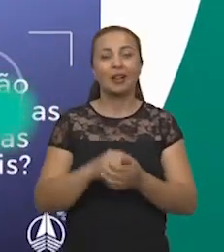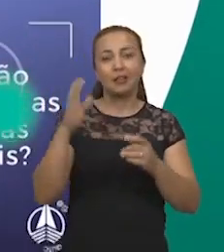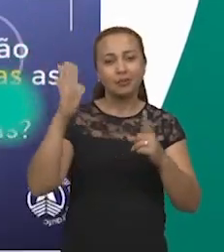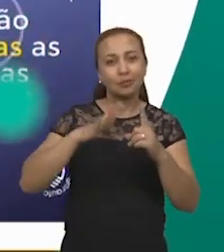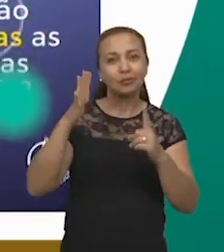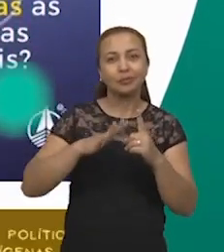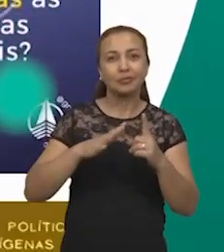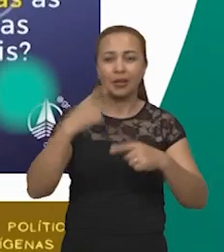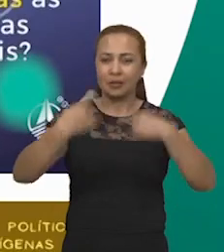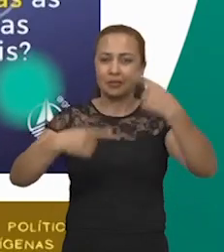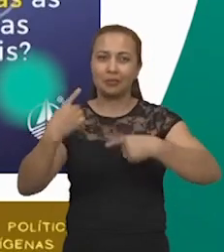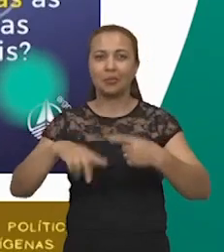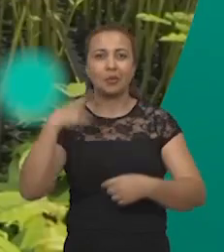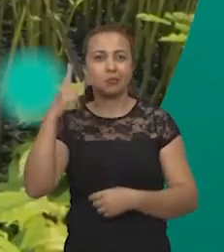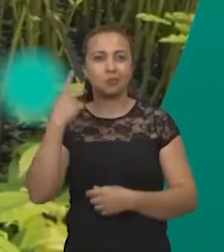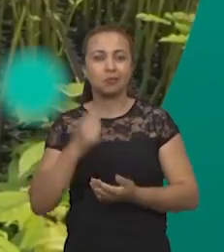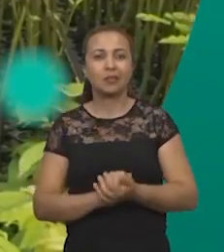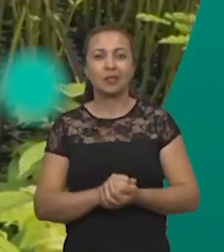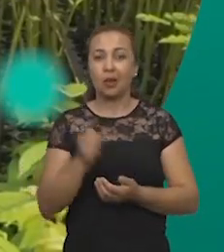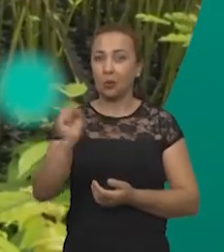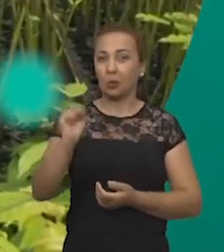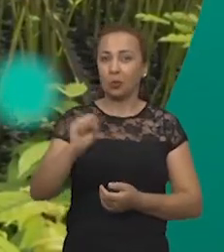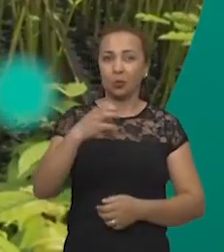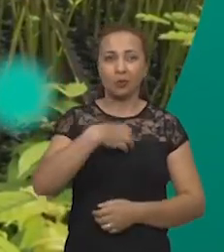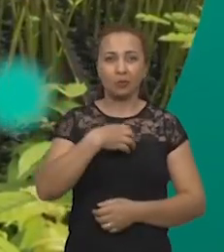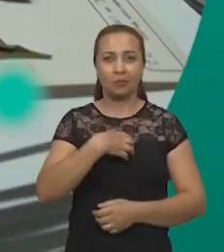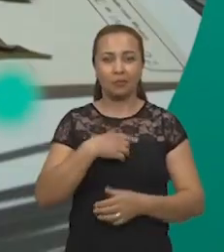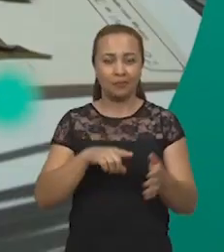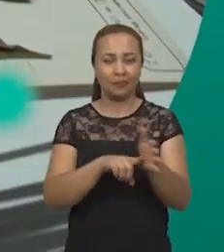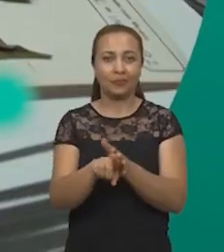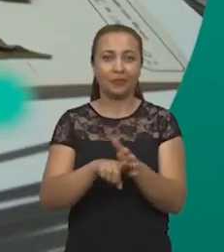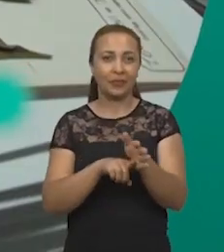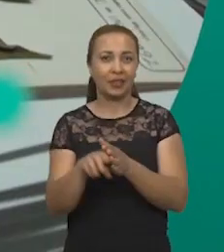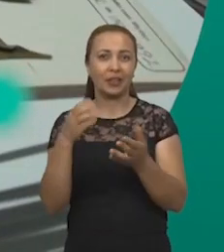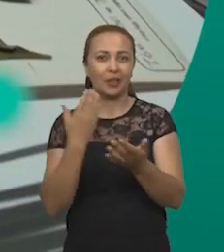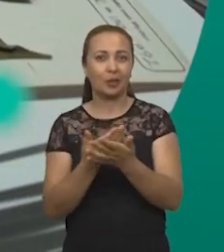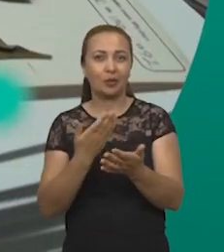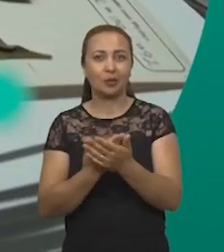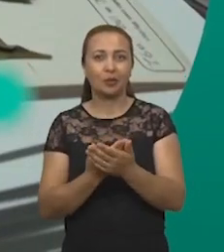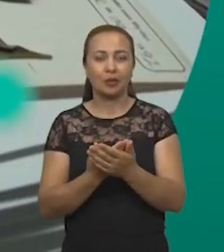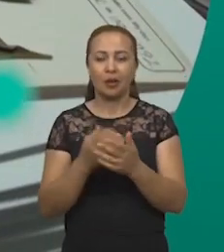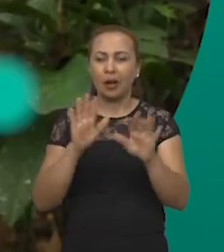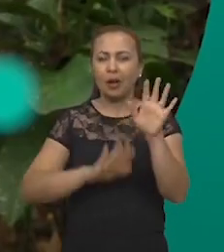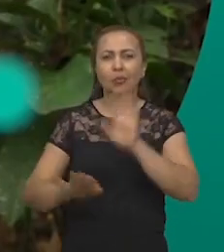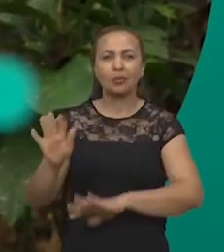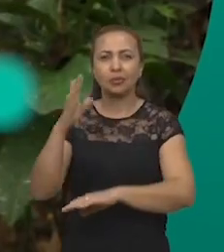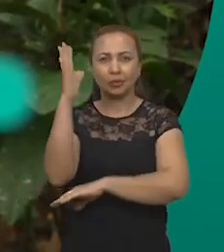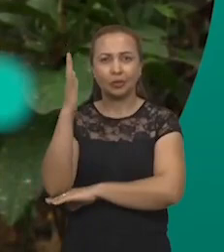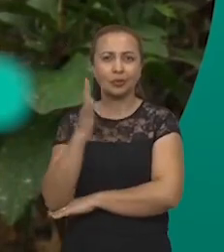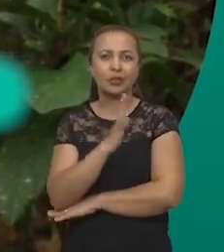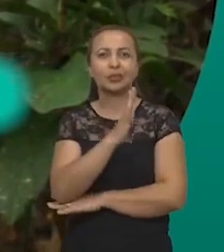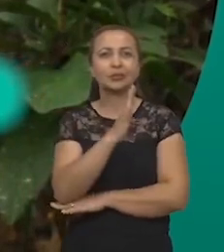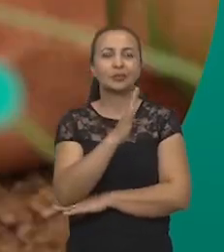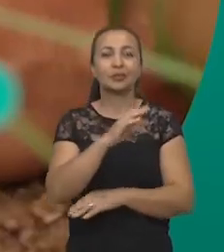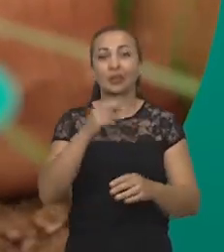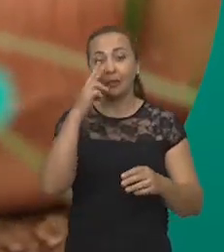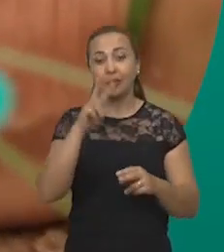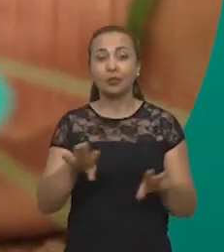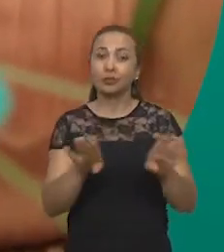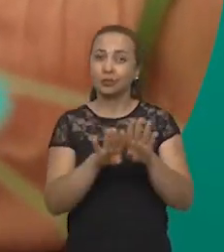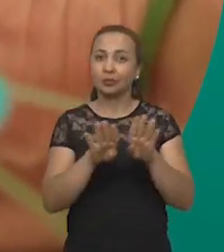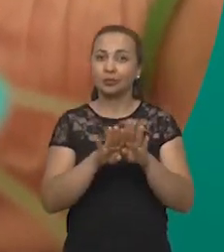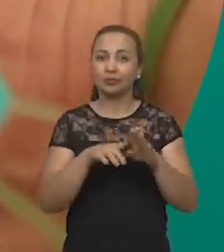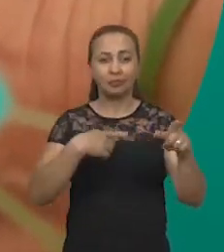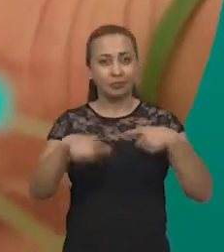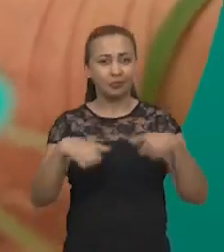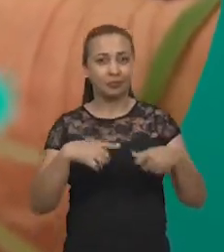crítico para a educação política. No sul da Bahia, uma pesquisa estuda a conservação de espécies da Mata Atlântica e veja